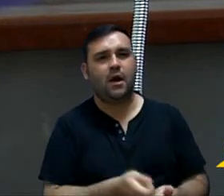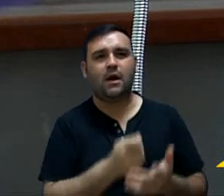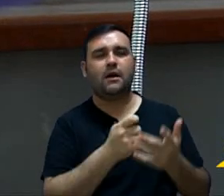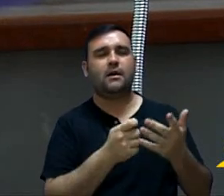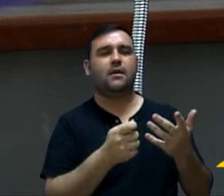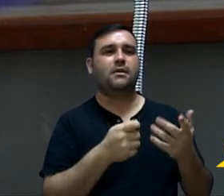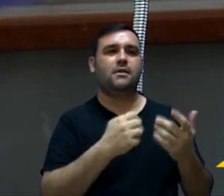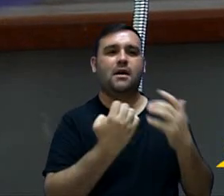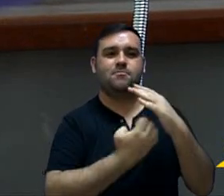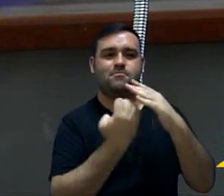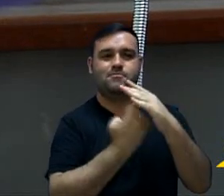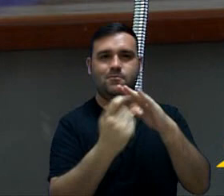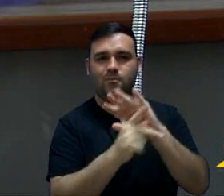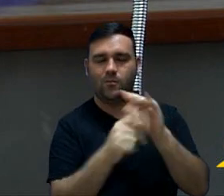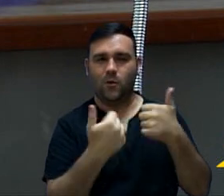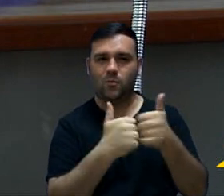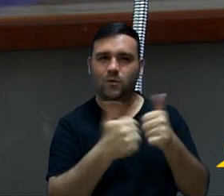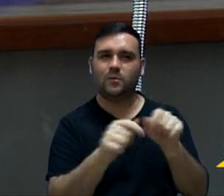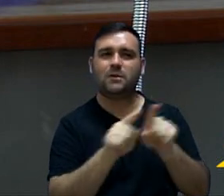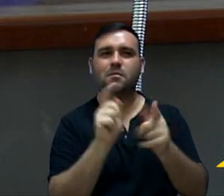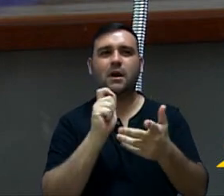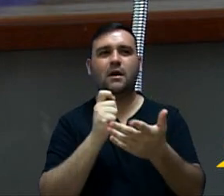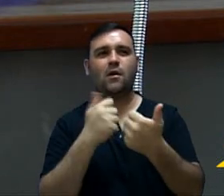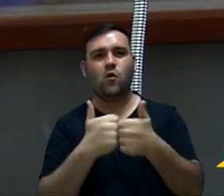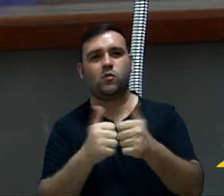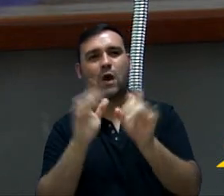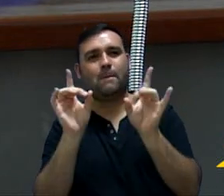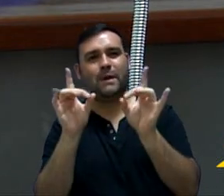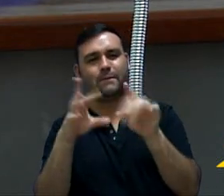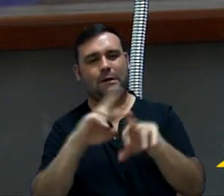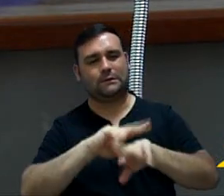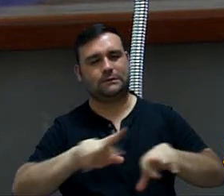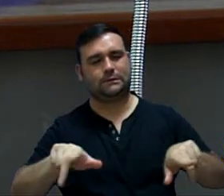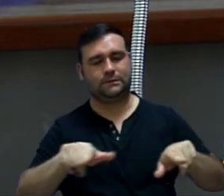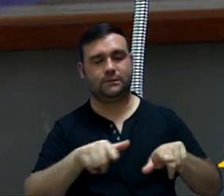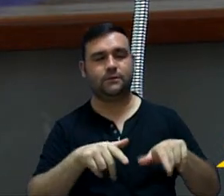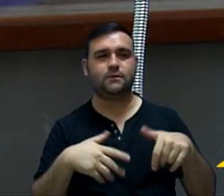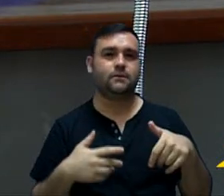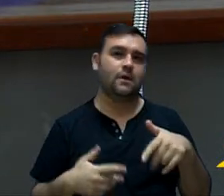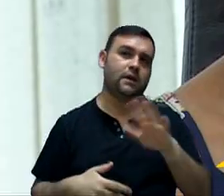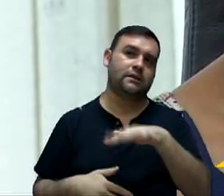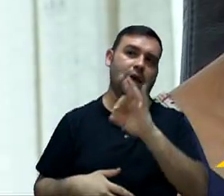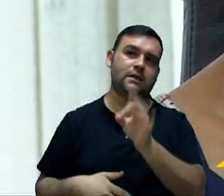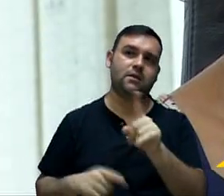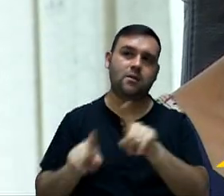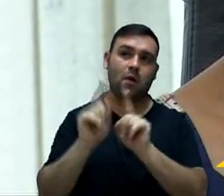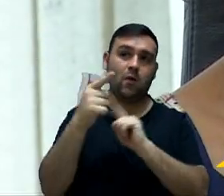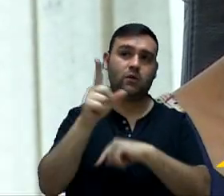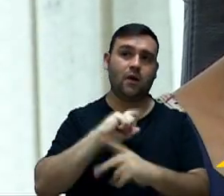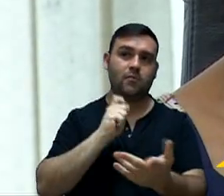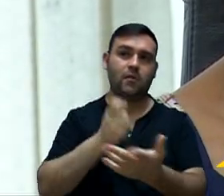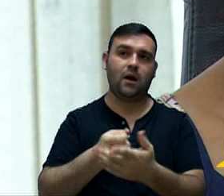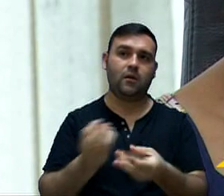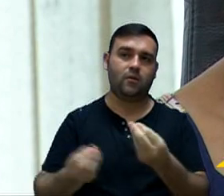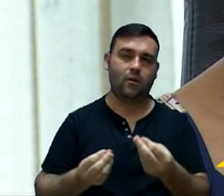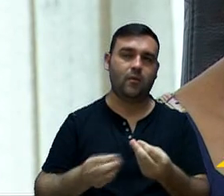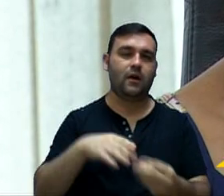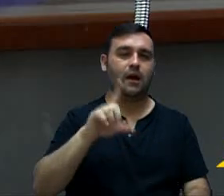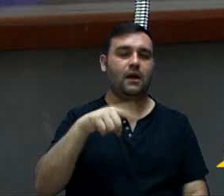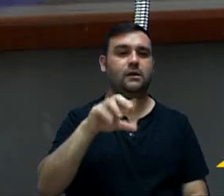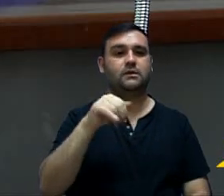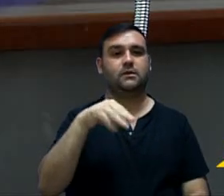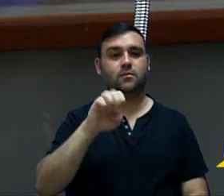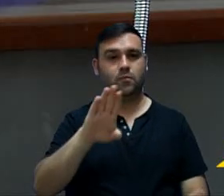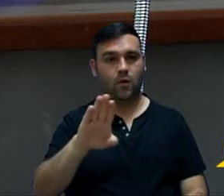concessionárias, do transporte especial e assim por diante. E daí, esse outro valor vai para a CEMOB?